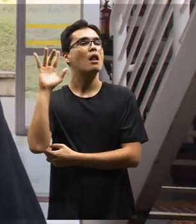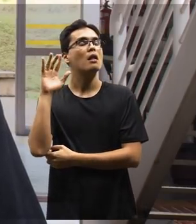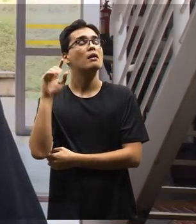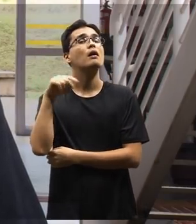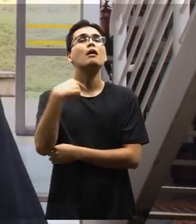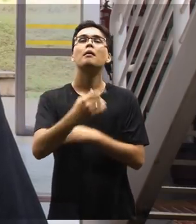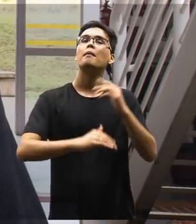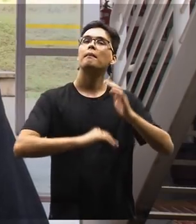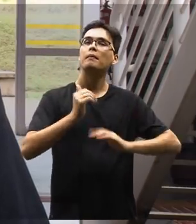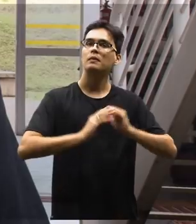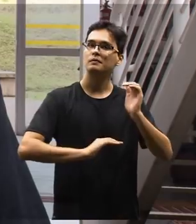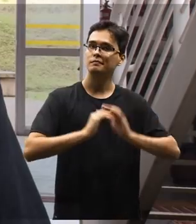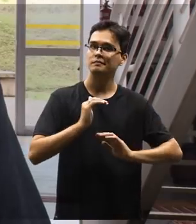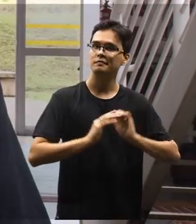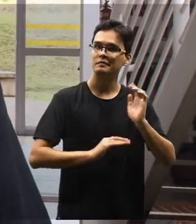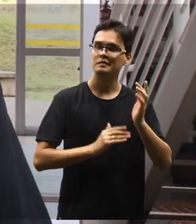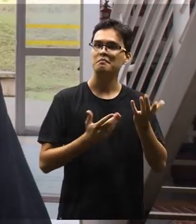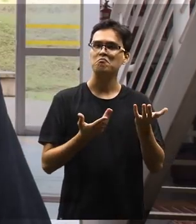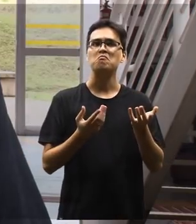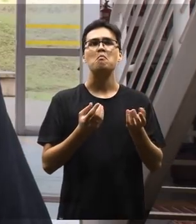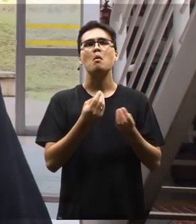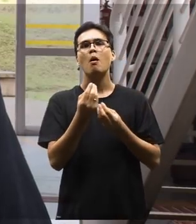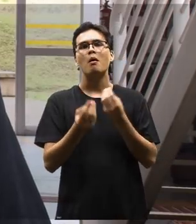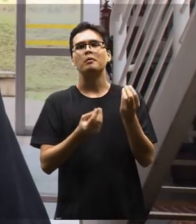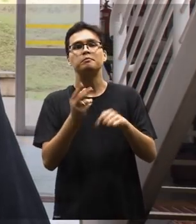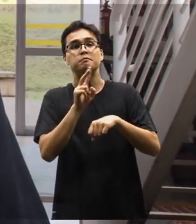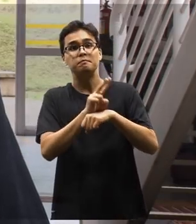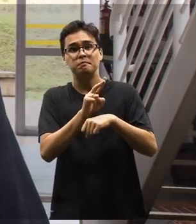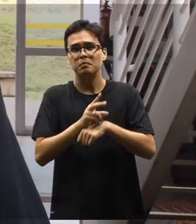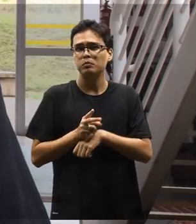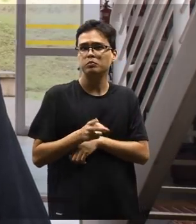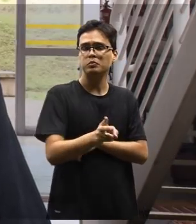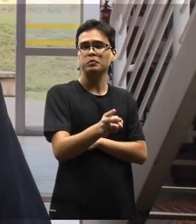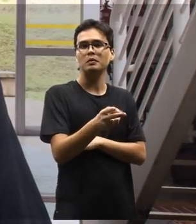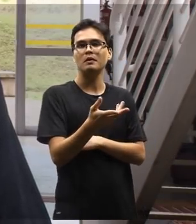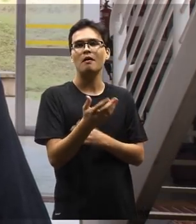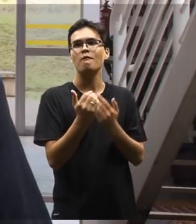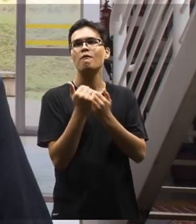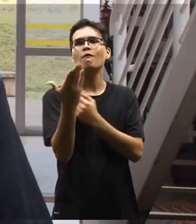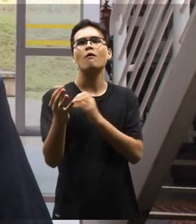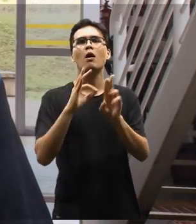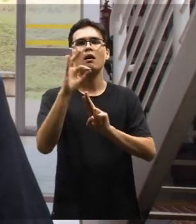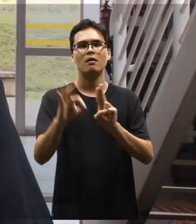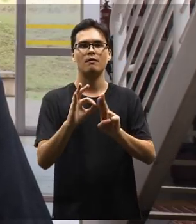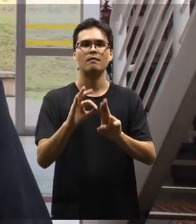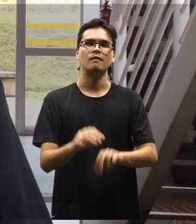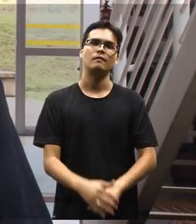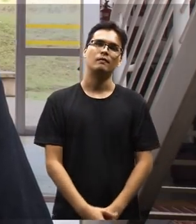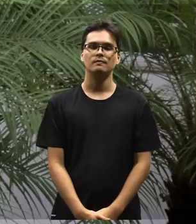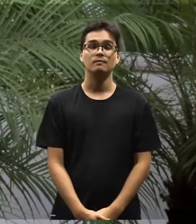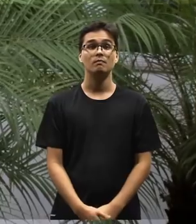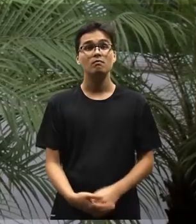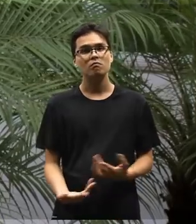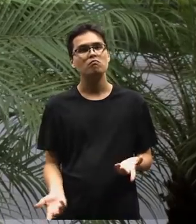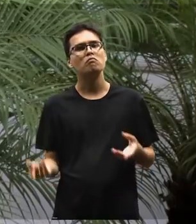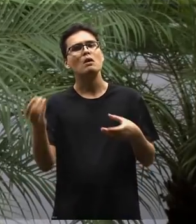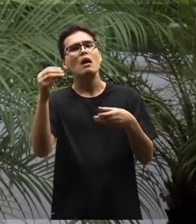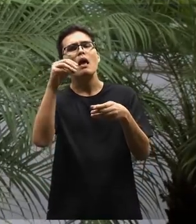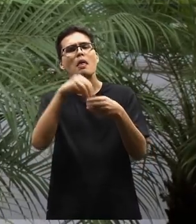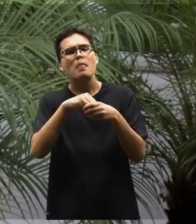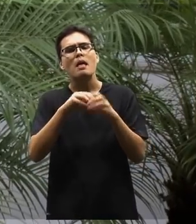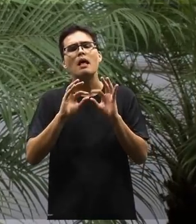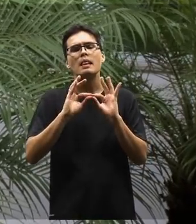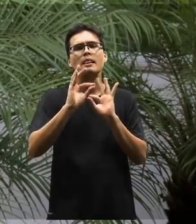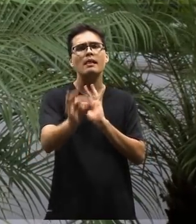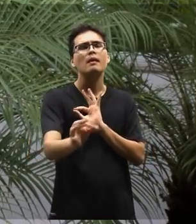teoria e praticar de maneira sustentável, fora do núcleo chamado campus UFSCar. Então, nós temos,